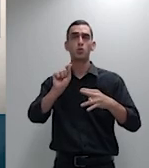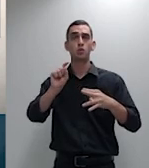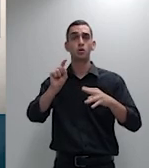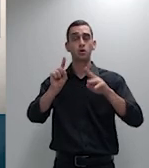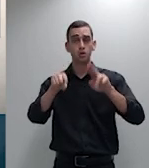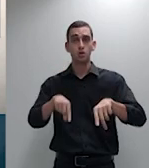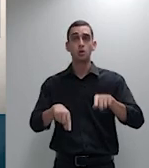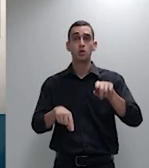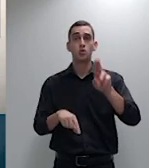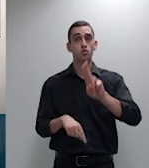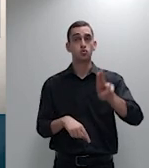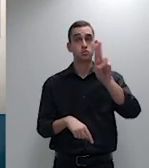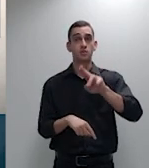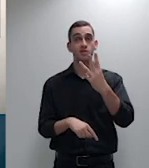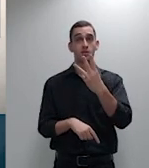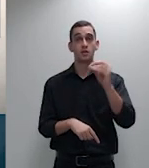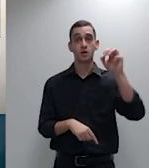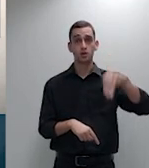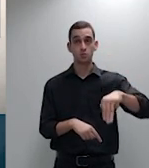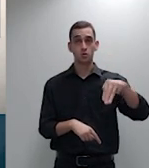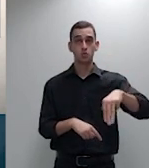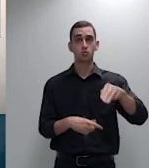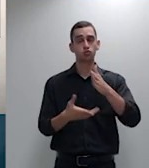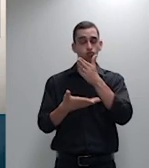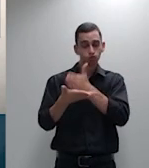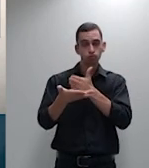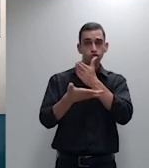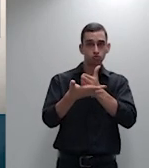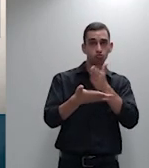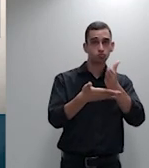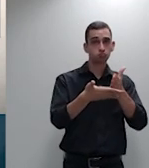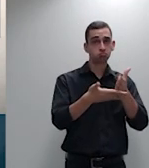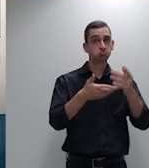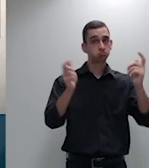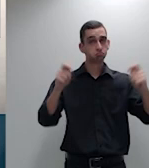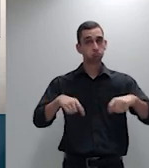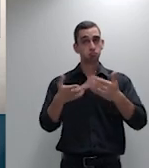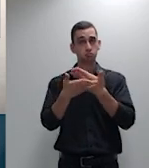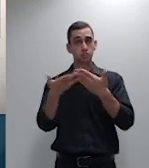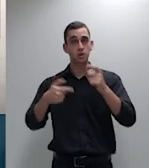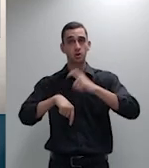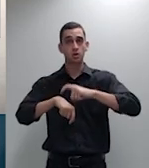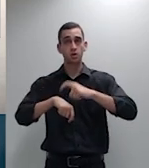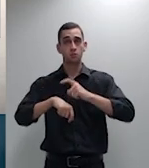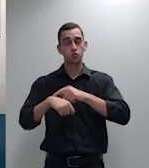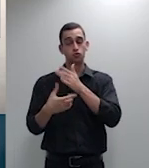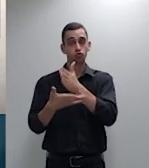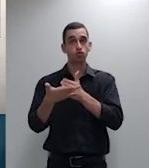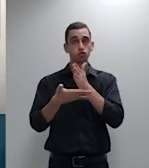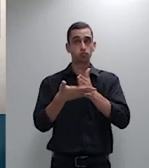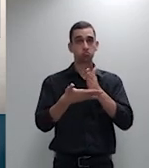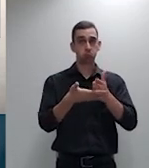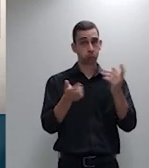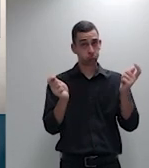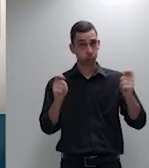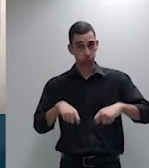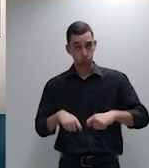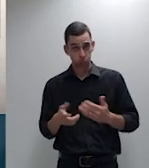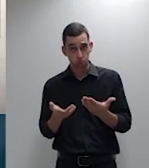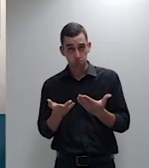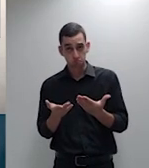eles daria um um tempo de três minutos para cada um